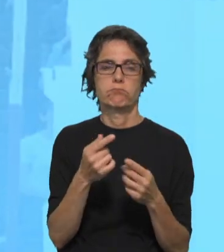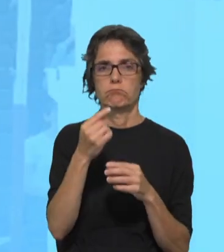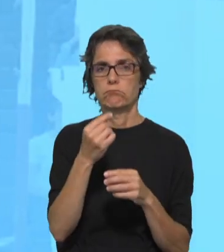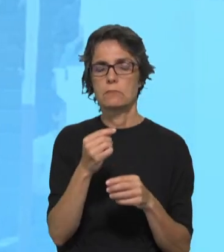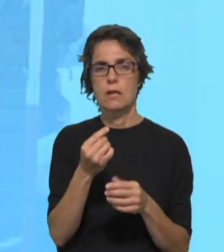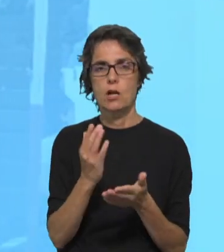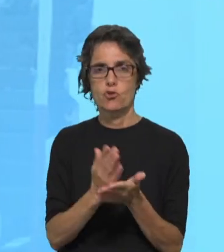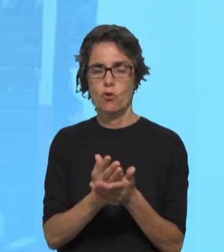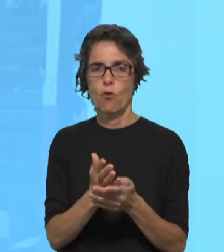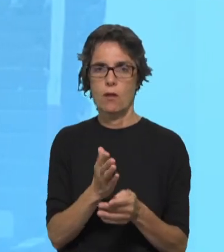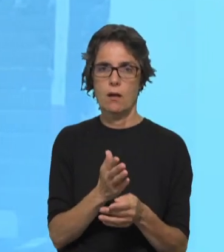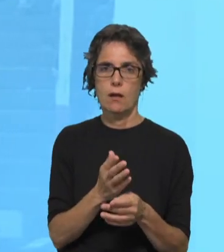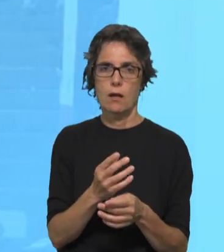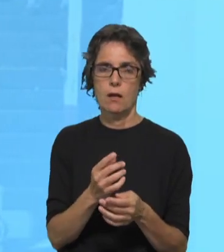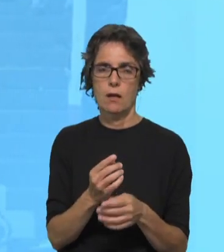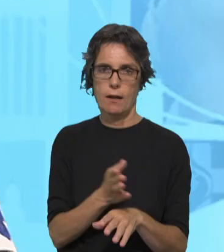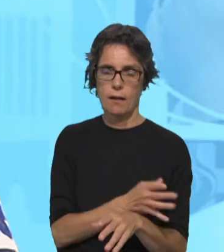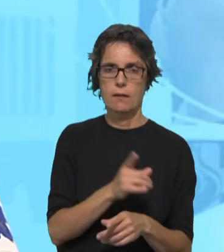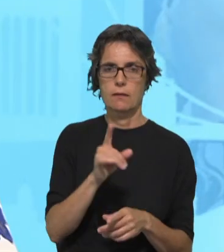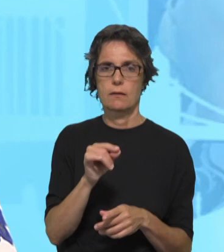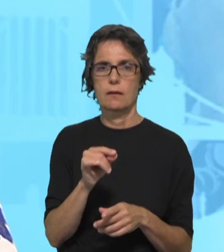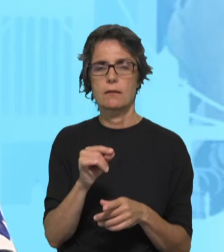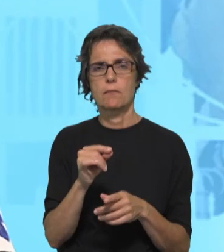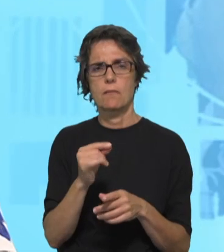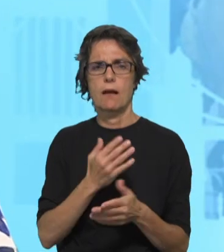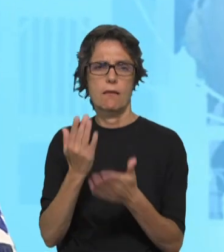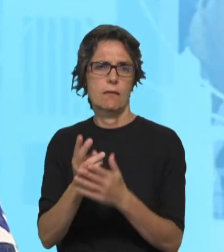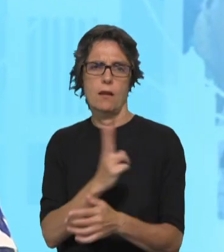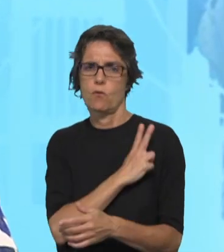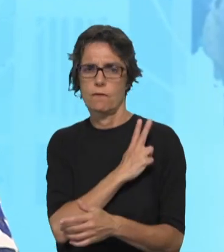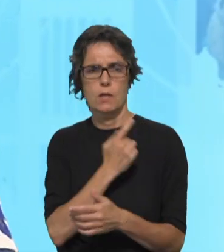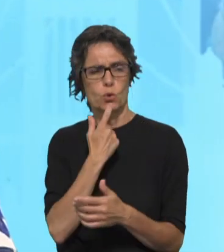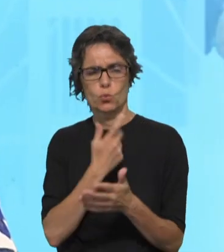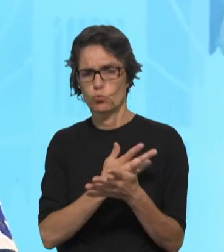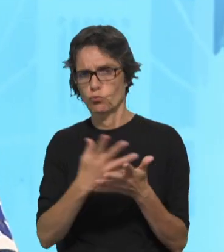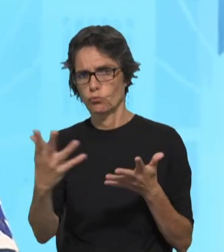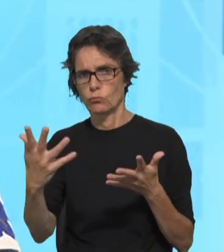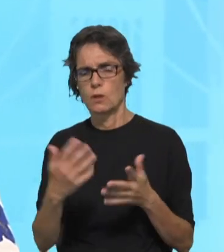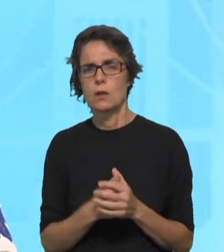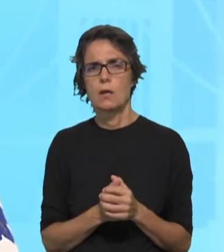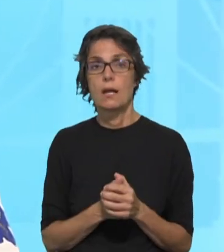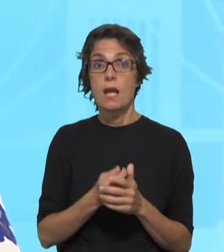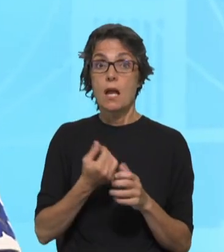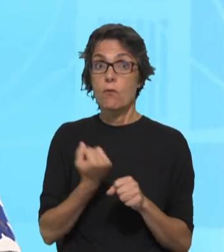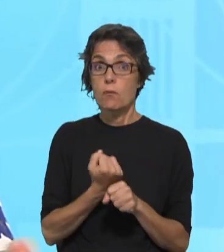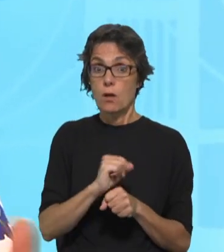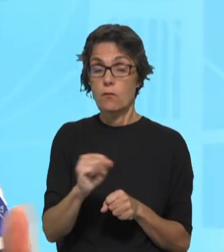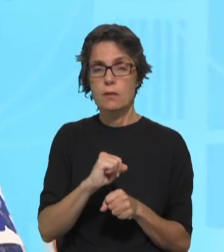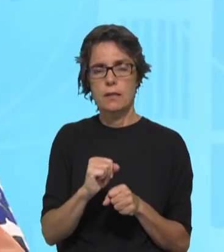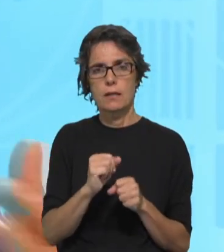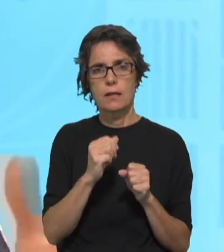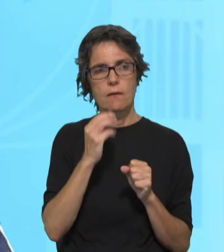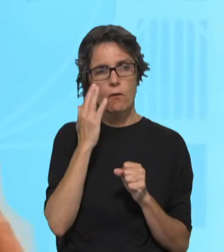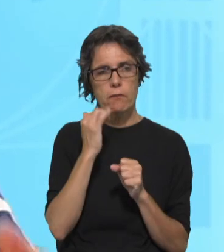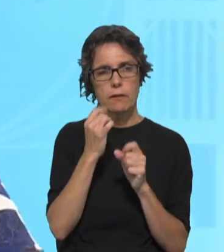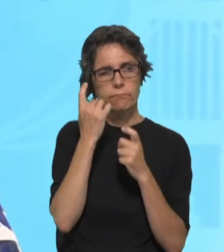infantil até às universidades, temos de tudo, e que desenvolvem um bocado estas preocupações e